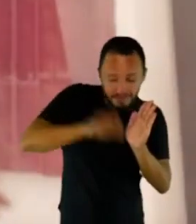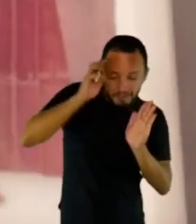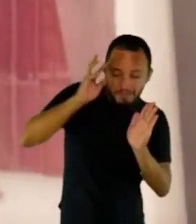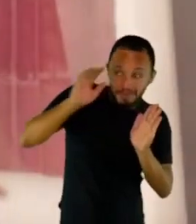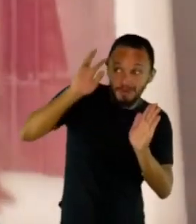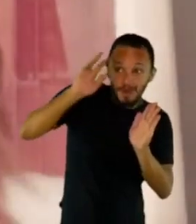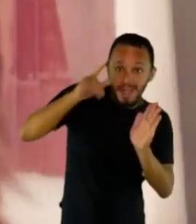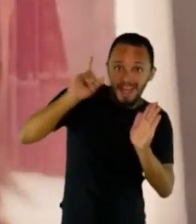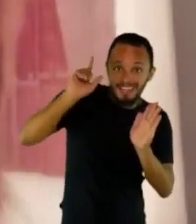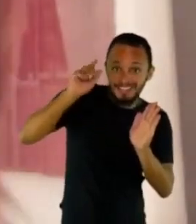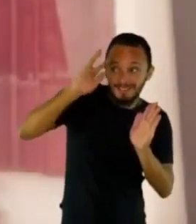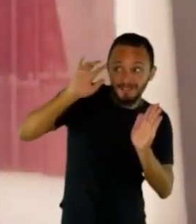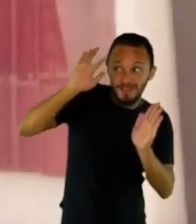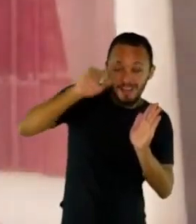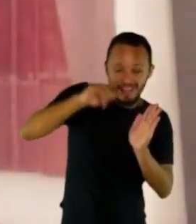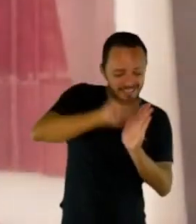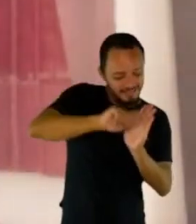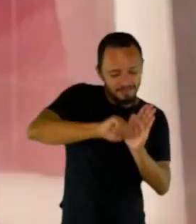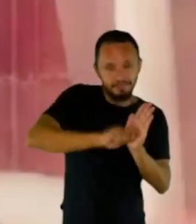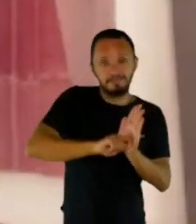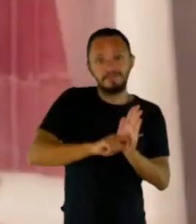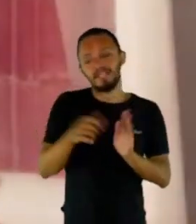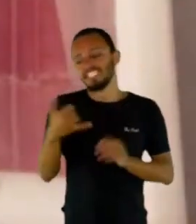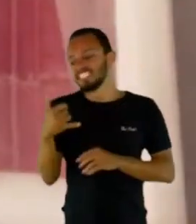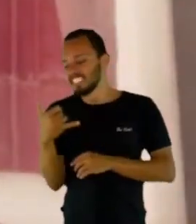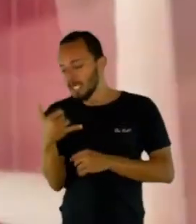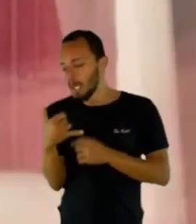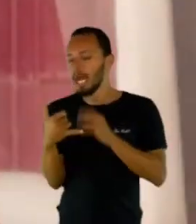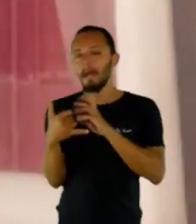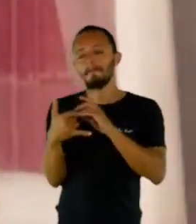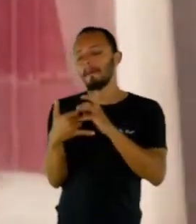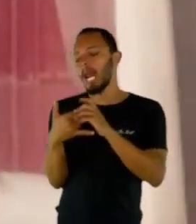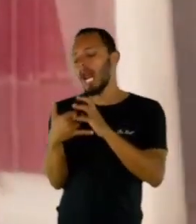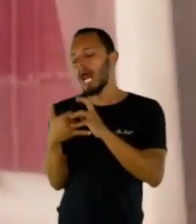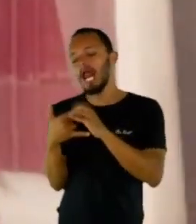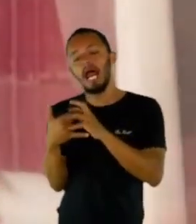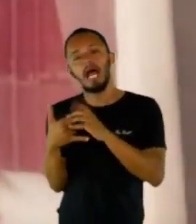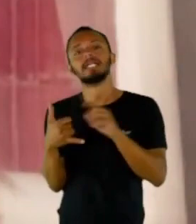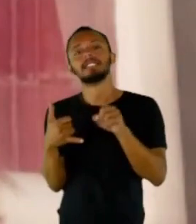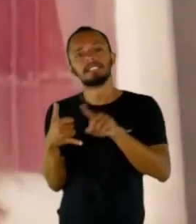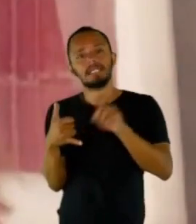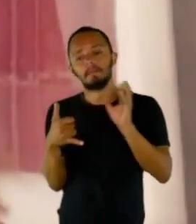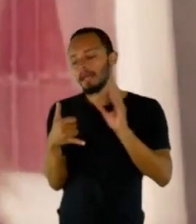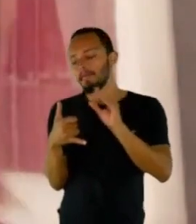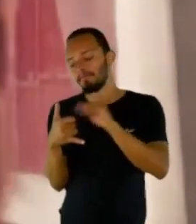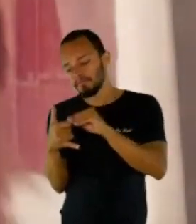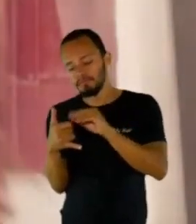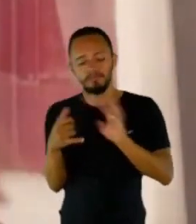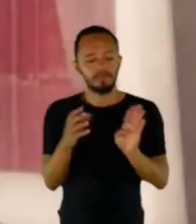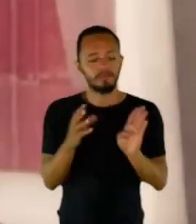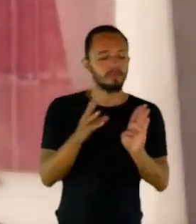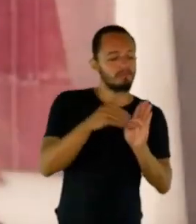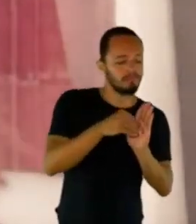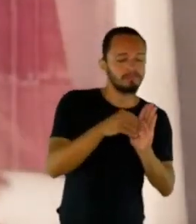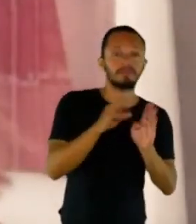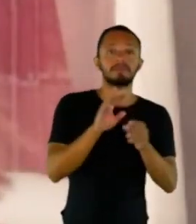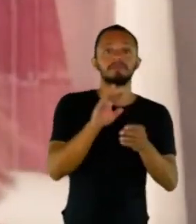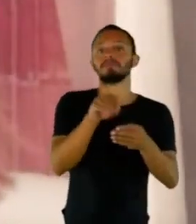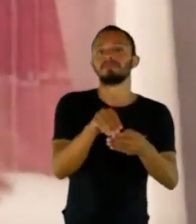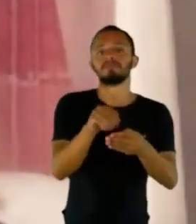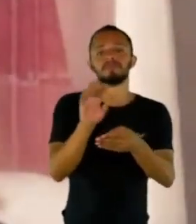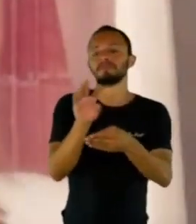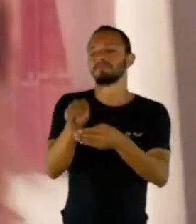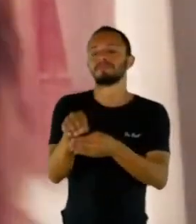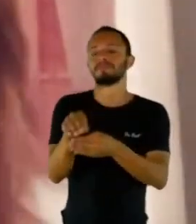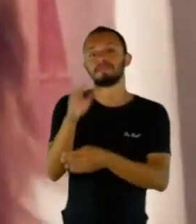cheio de anotação, um caderninho cheio de anotação e no final aquilo tudo se convergia para um outro conto, para uma próxima